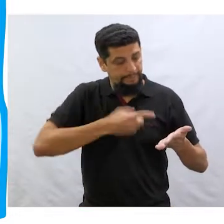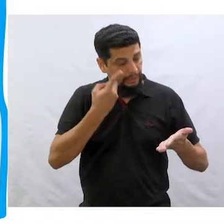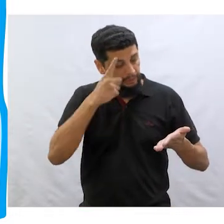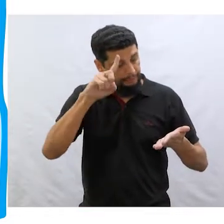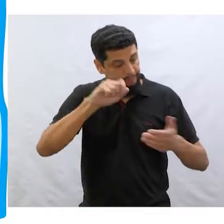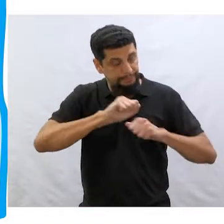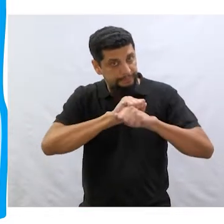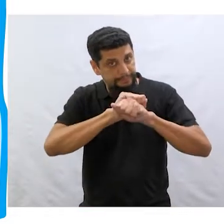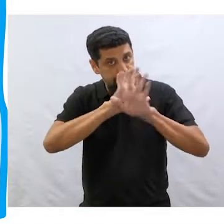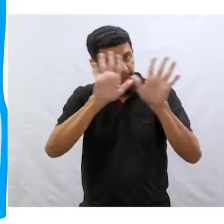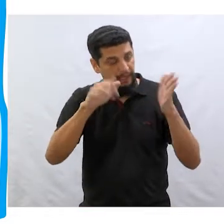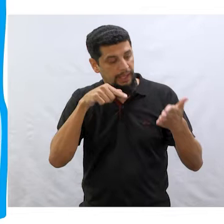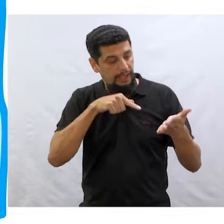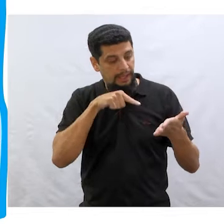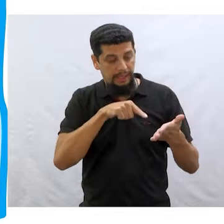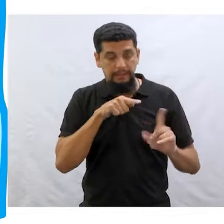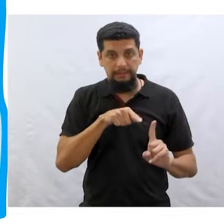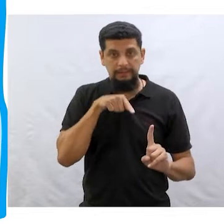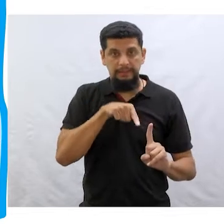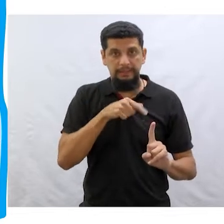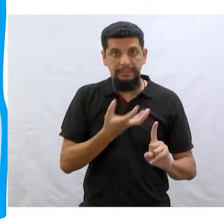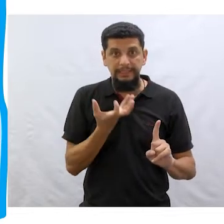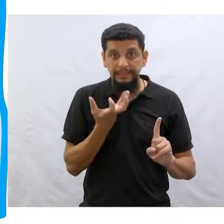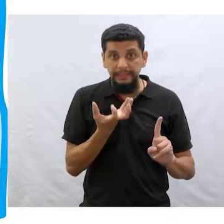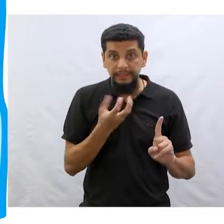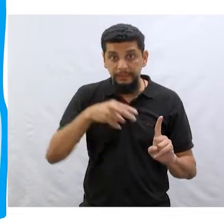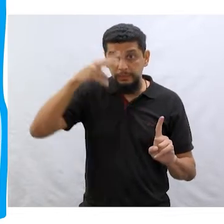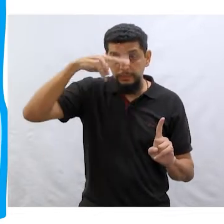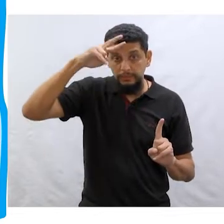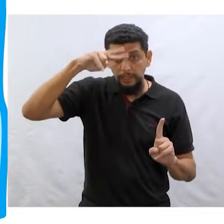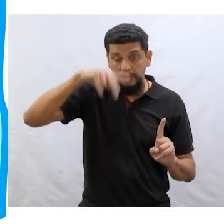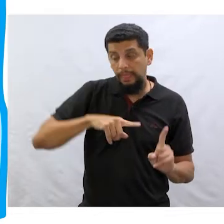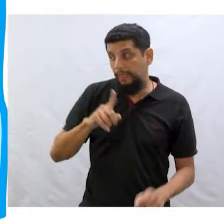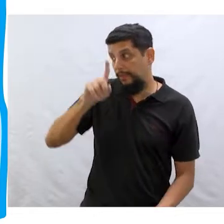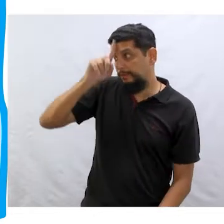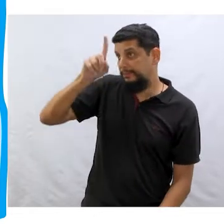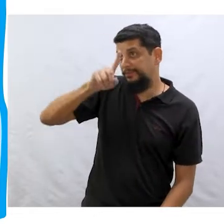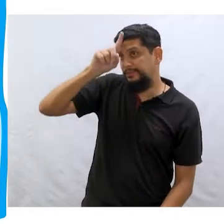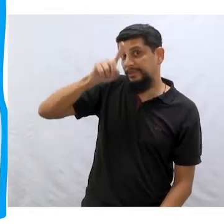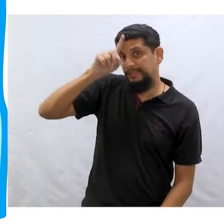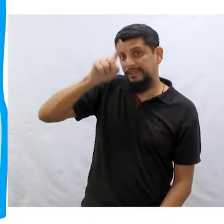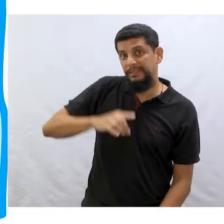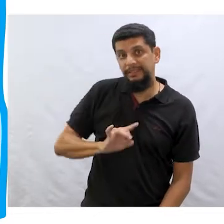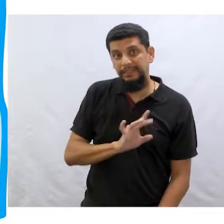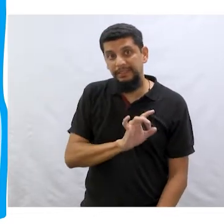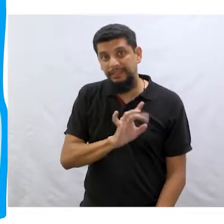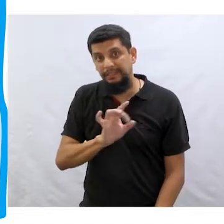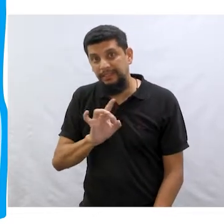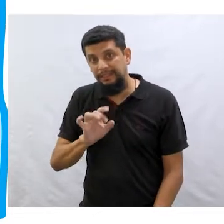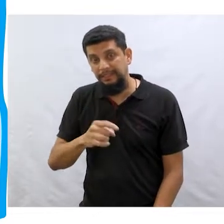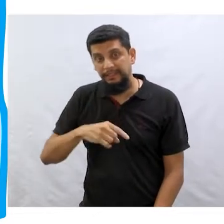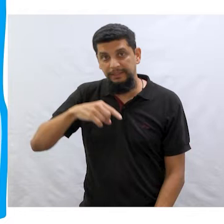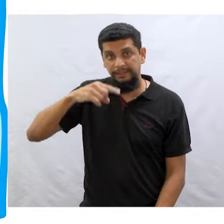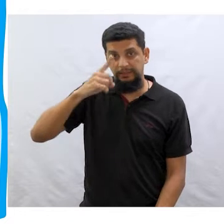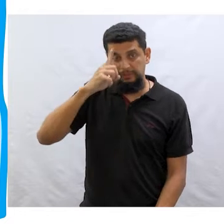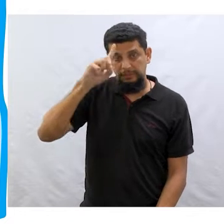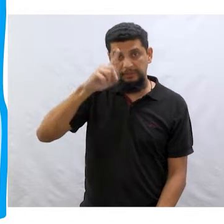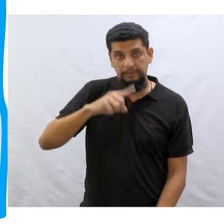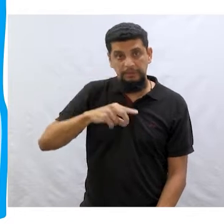dia. Ele queria, era história inventada. Cada dia uma diferente.